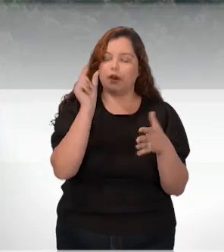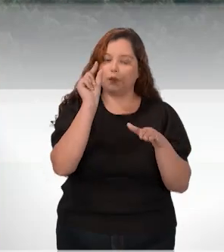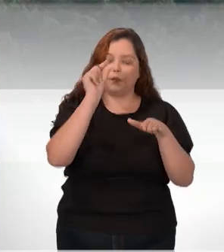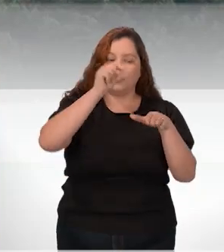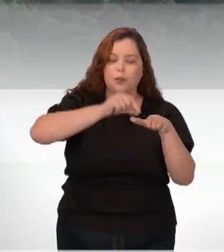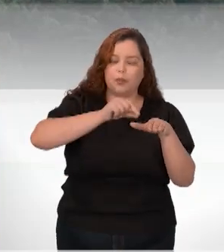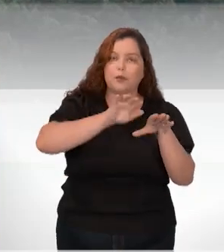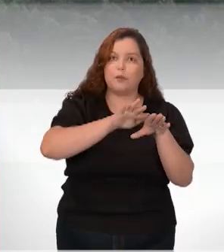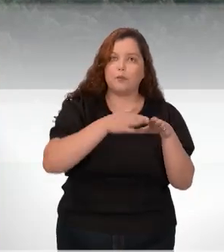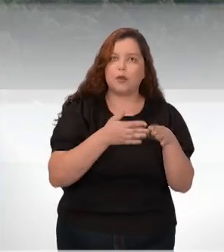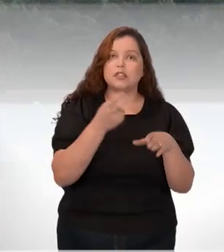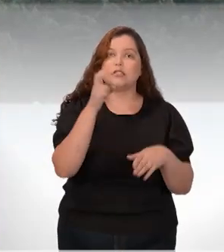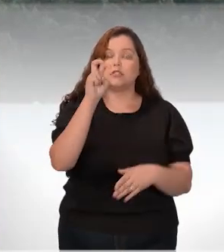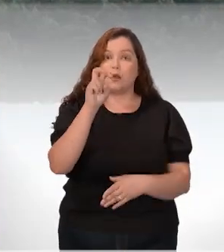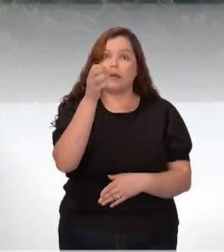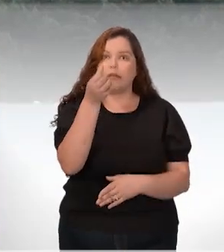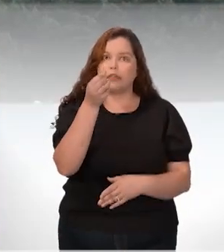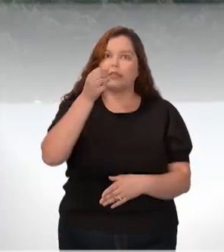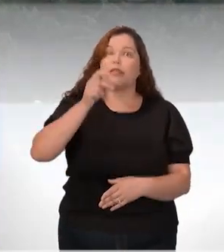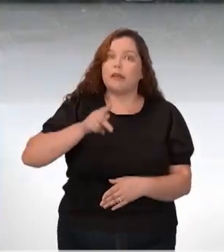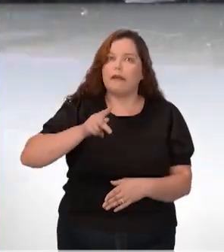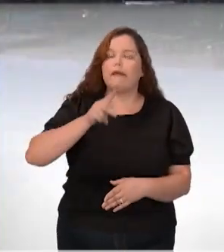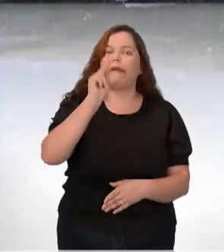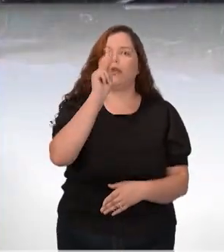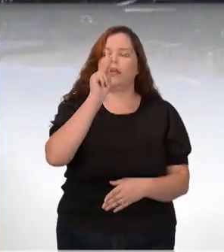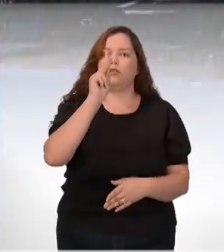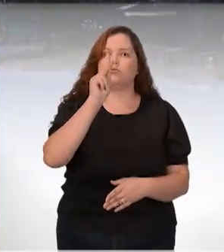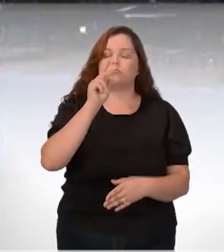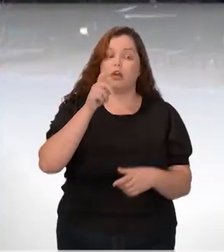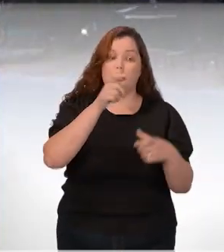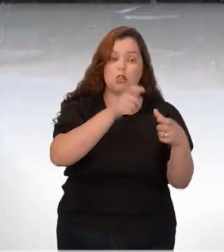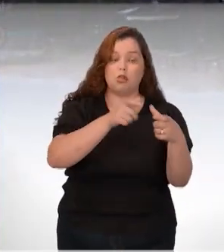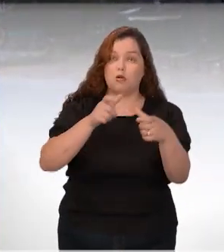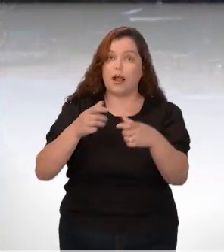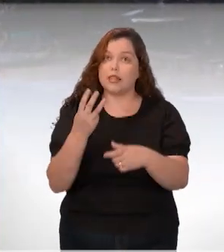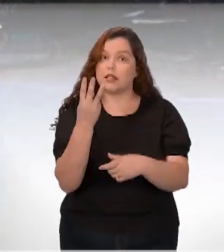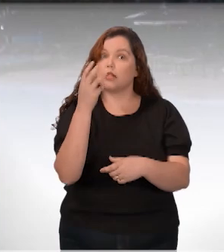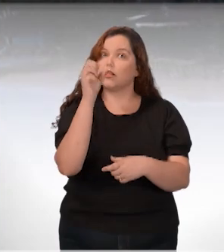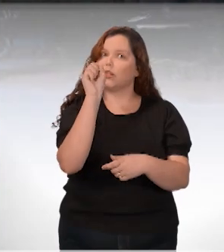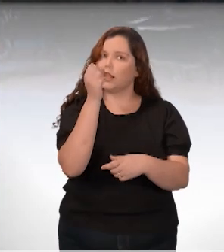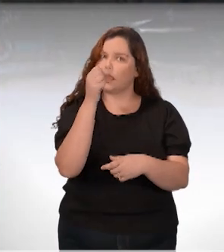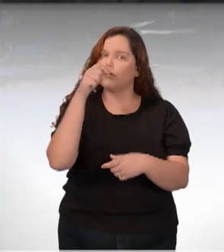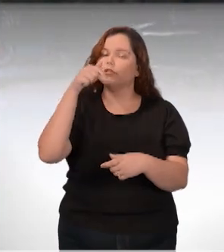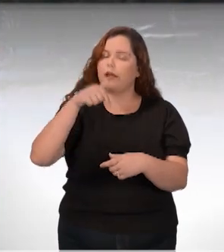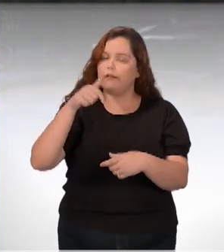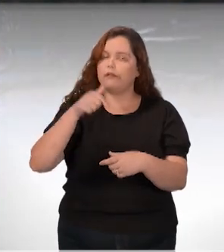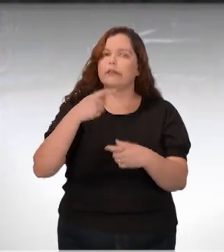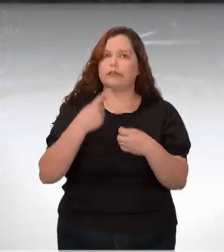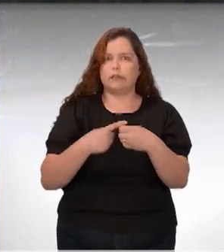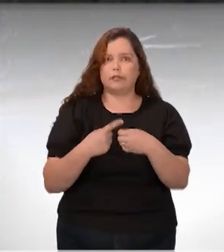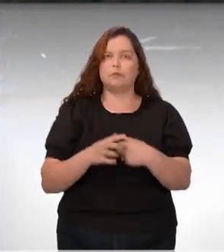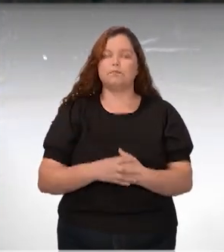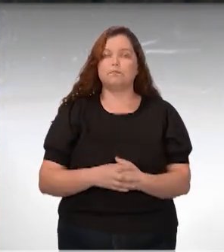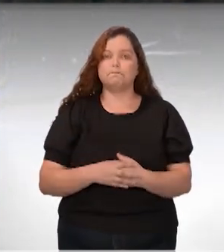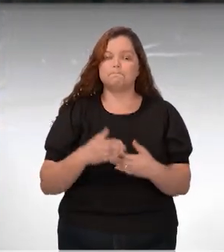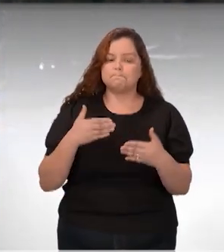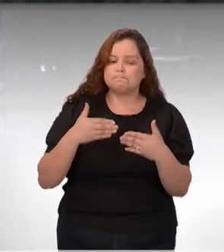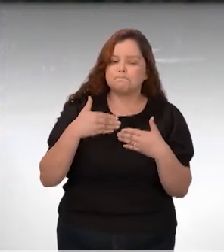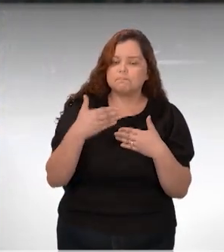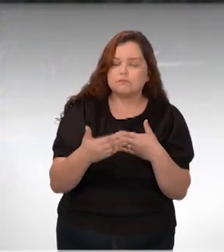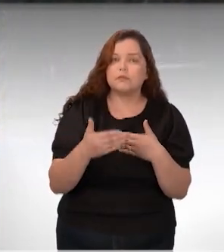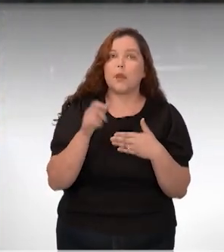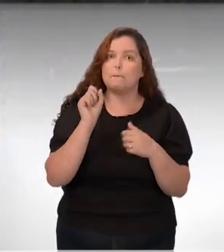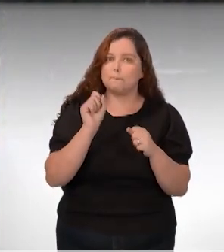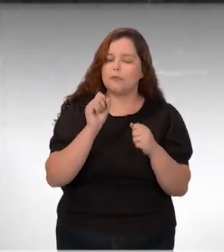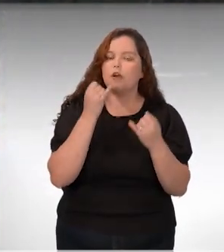56 quilos de sementes em 38 áreas de deslizamentos aqui na cidade. Em breve, os resultados